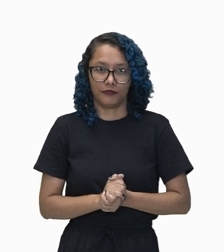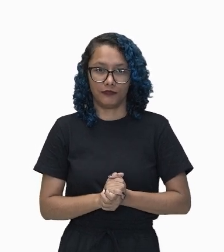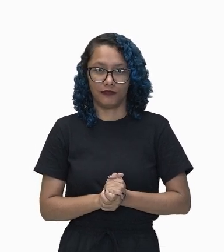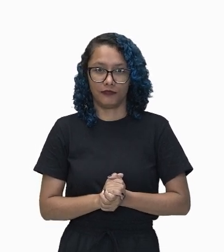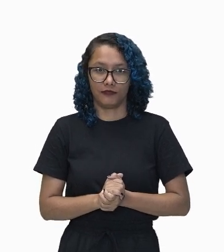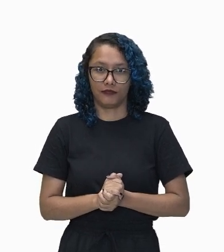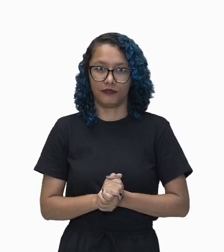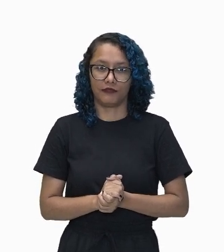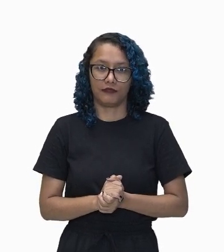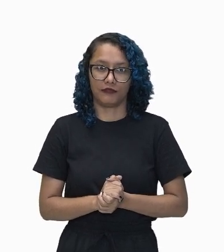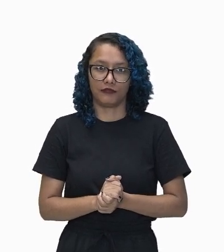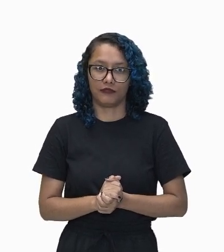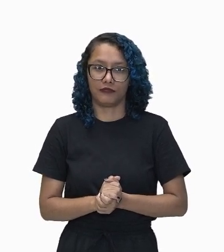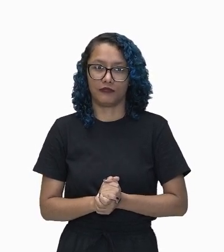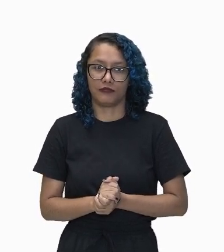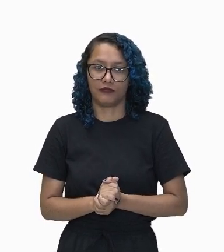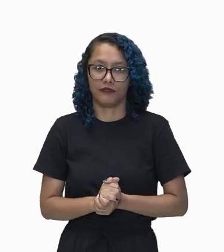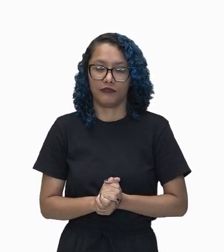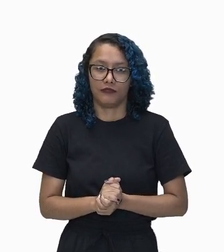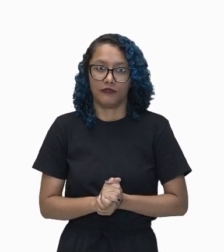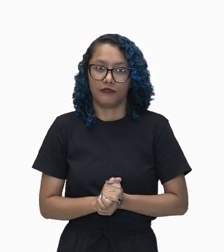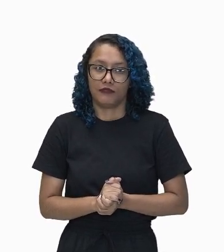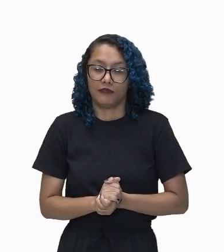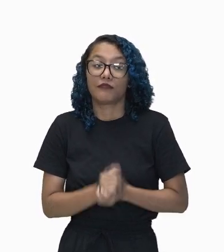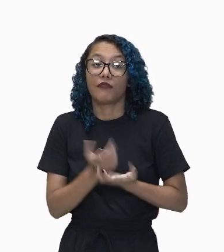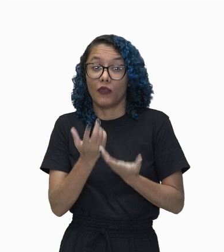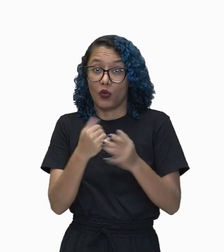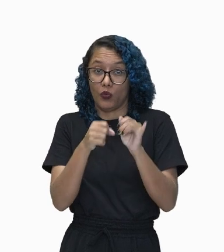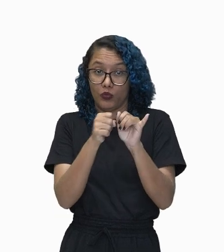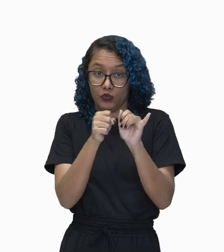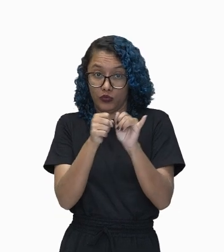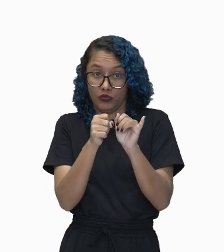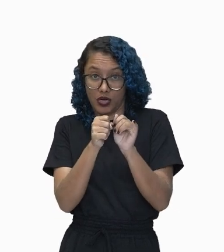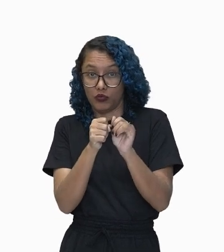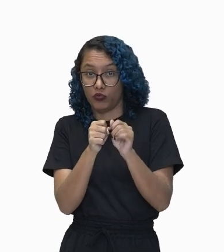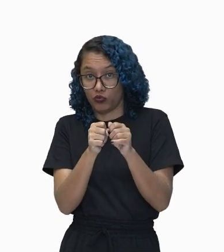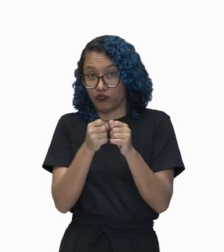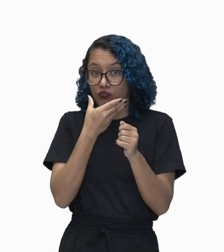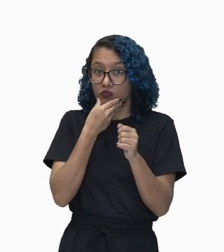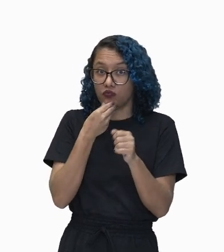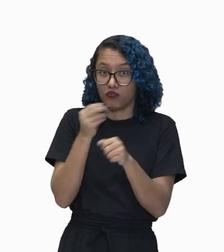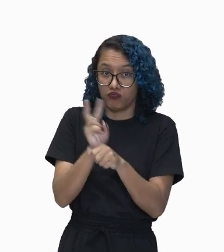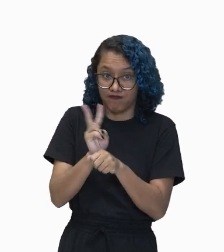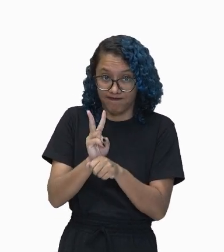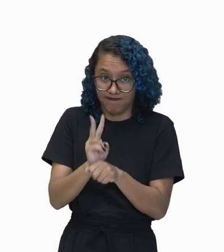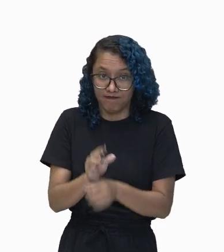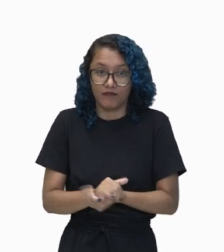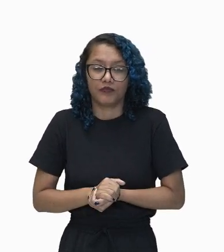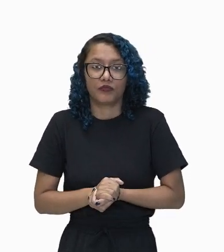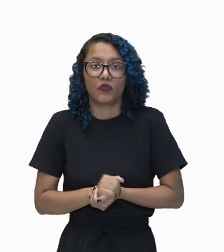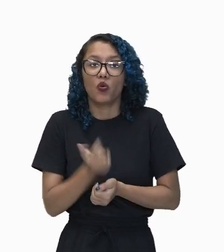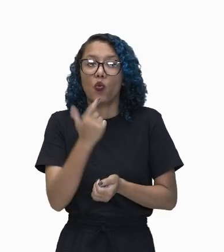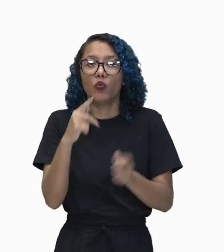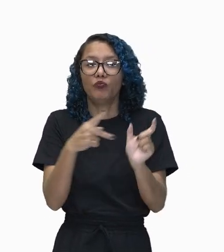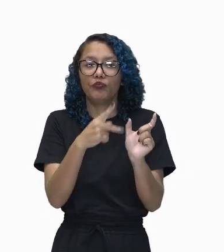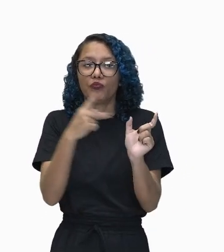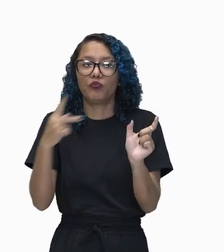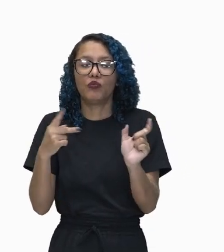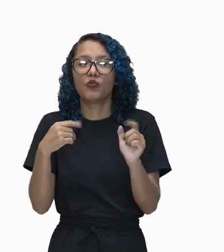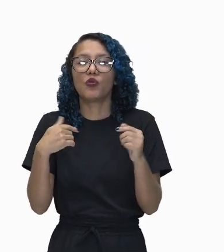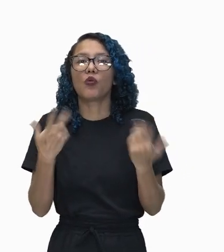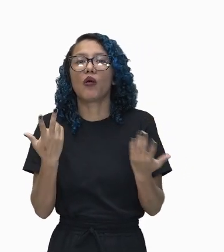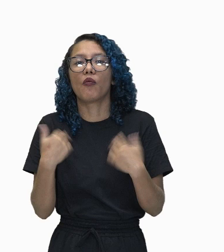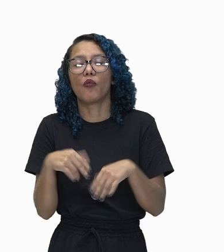nosso sujeito da oração. E temos o predicado da oração que é cochilava.